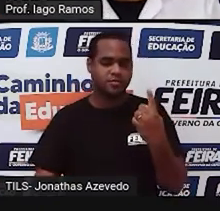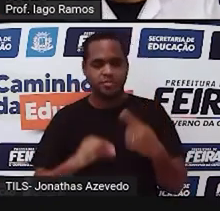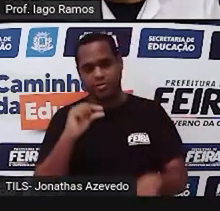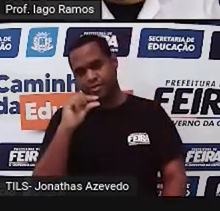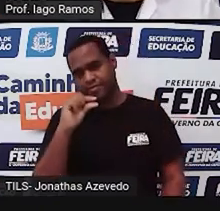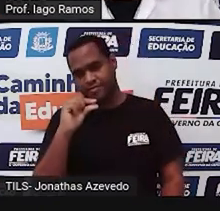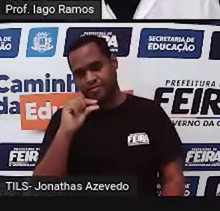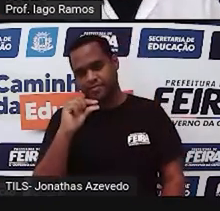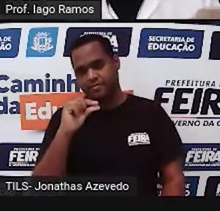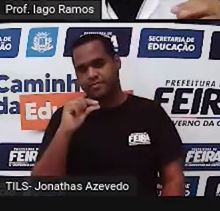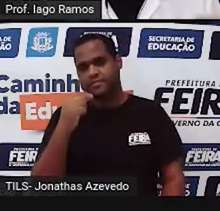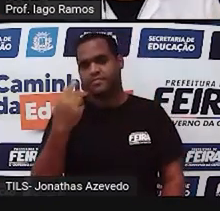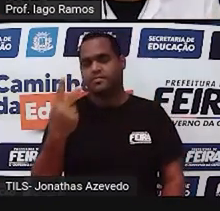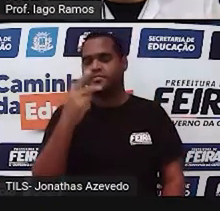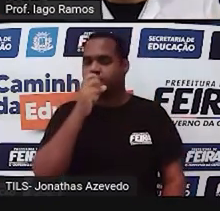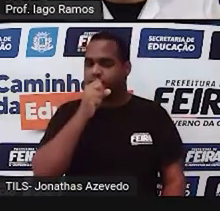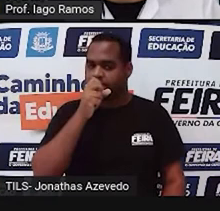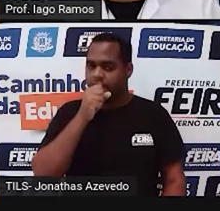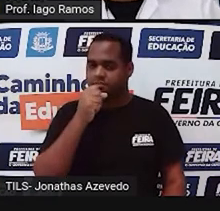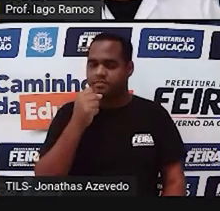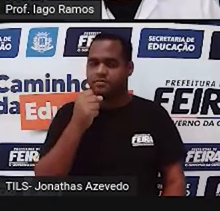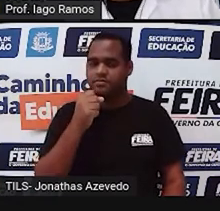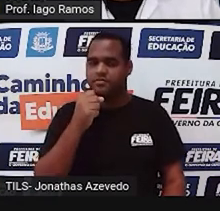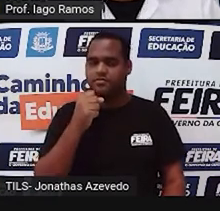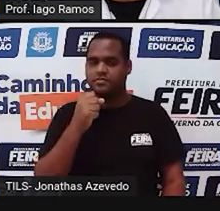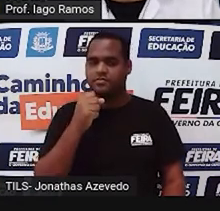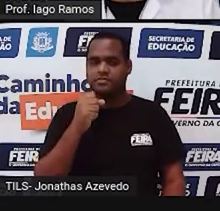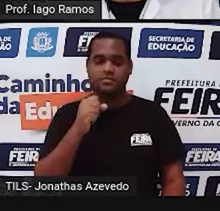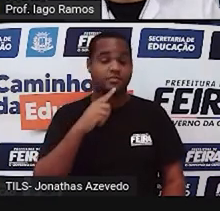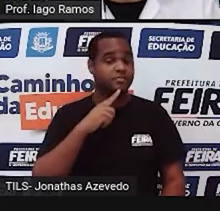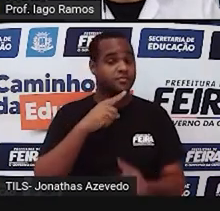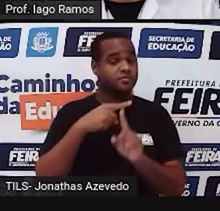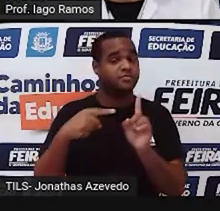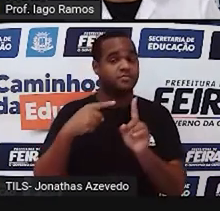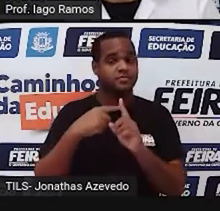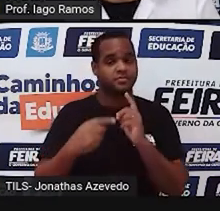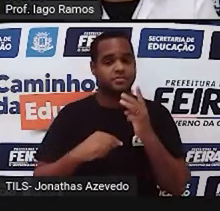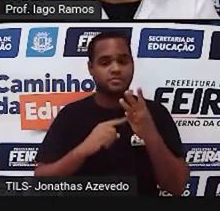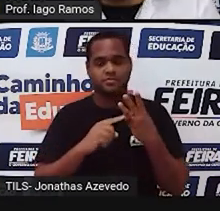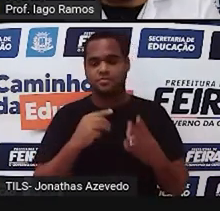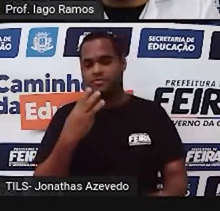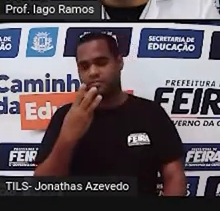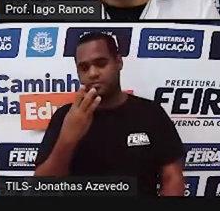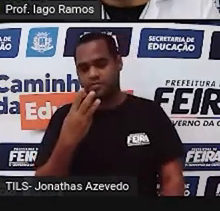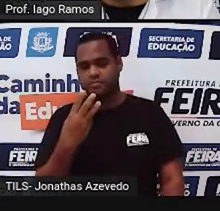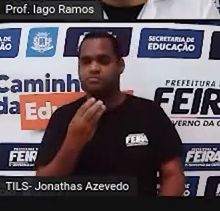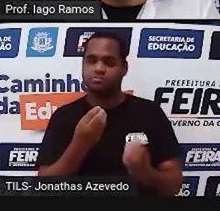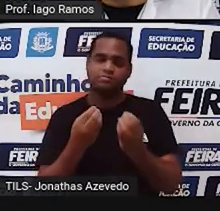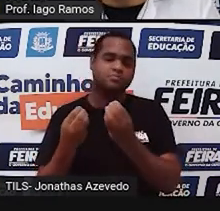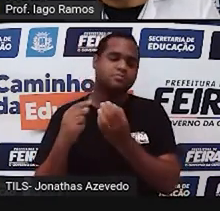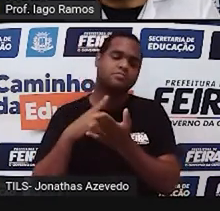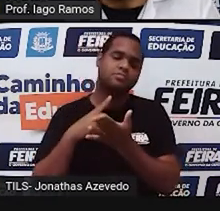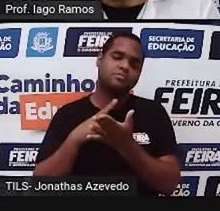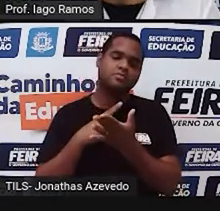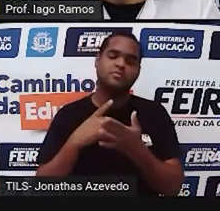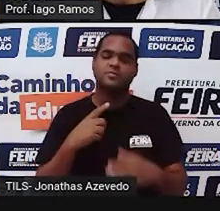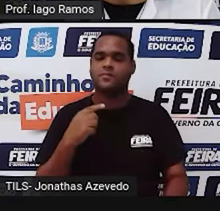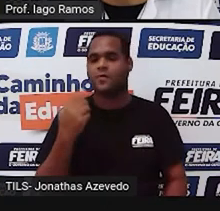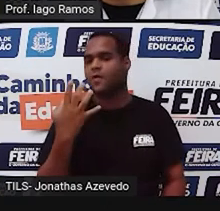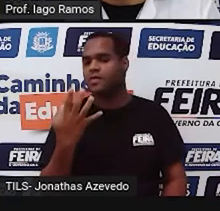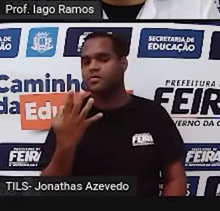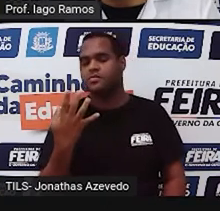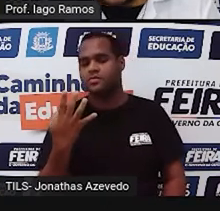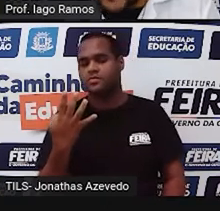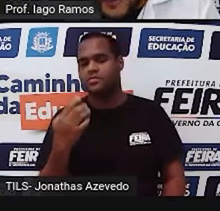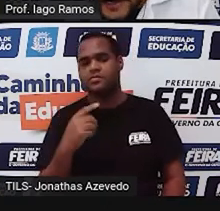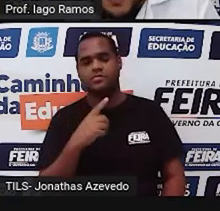para pouco. Número 2 em laranja para metade. Número 3 em amarelo para a maioria. Ou